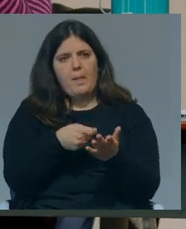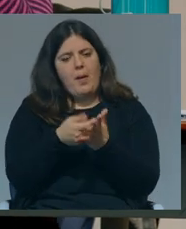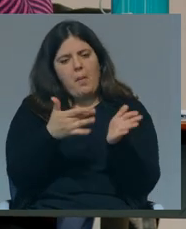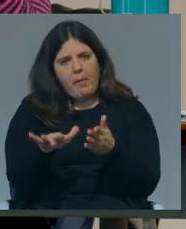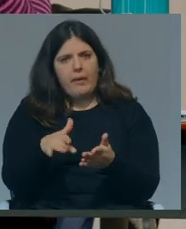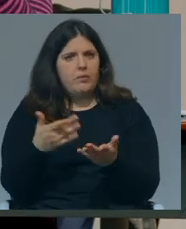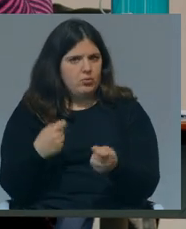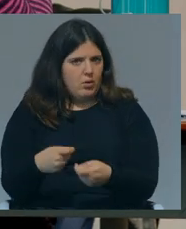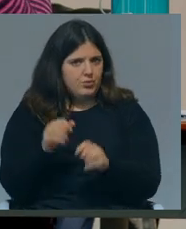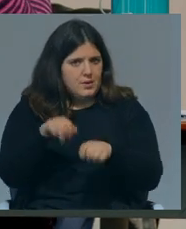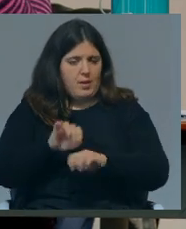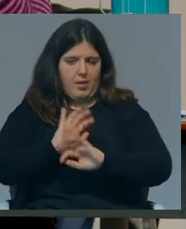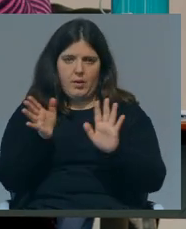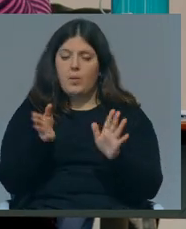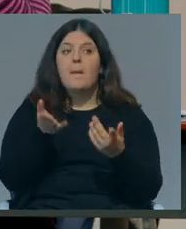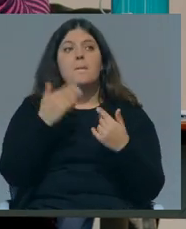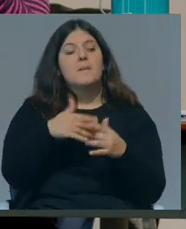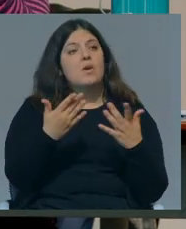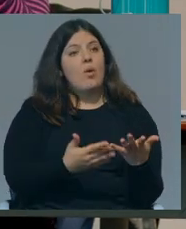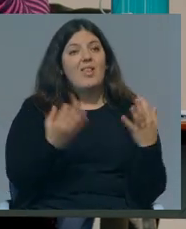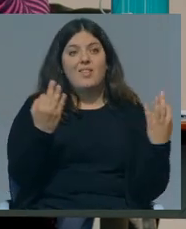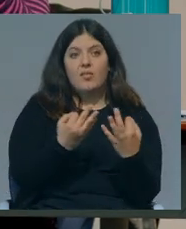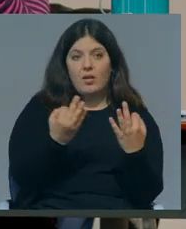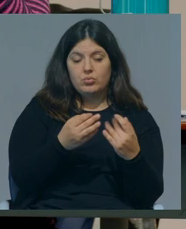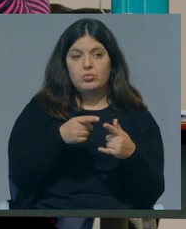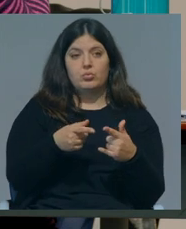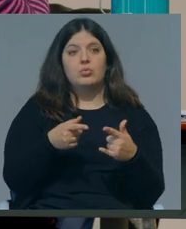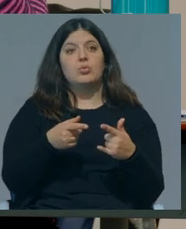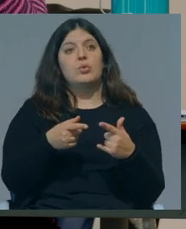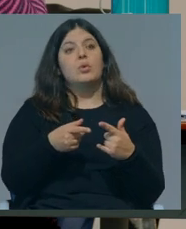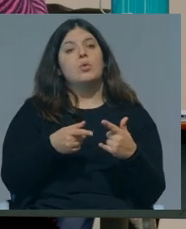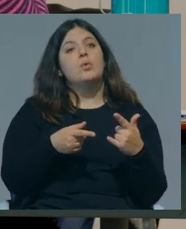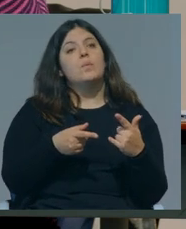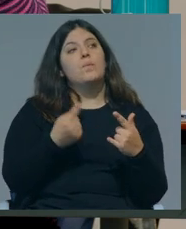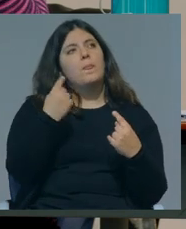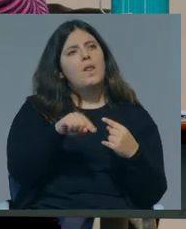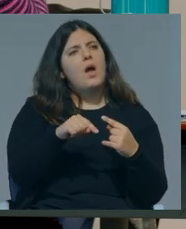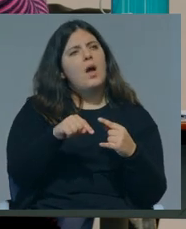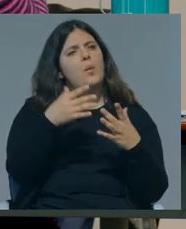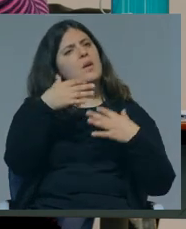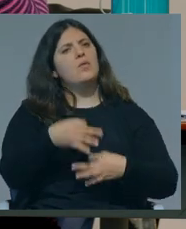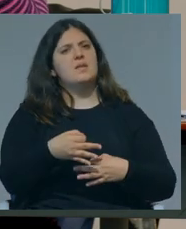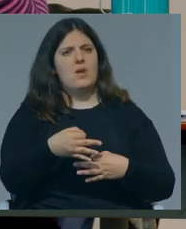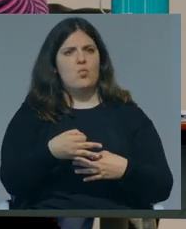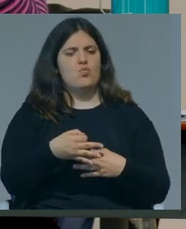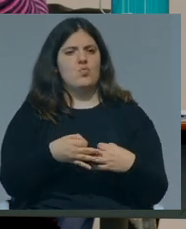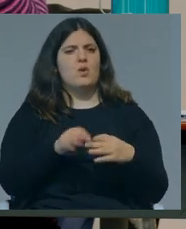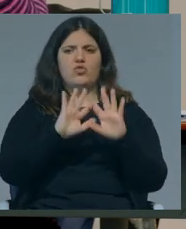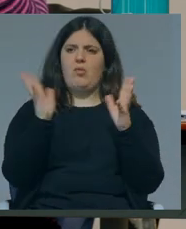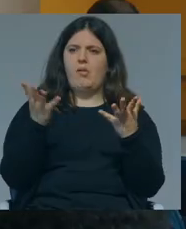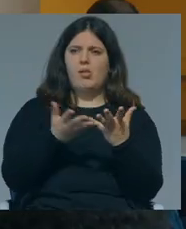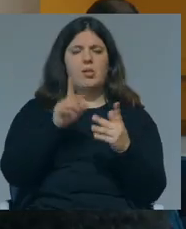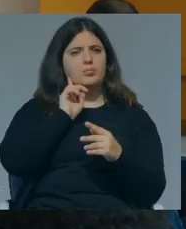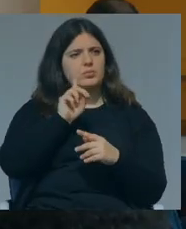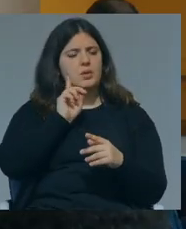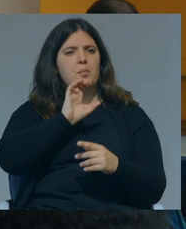custos. agora, agora, de facto, há uma convicção muito generalizada